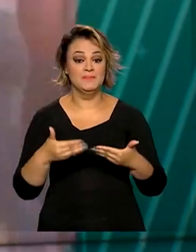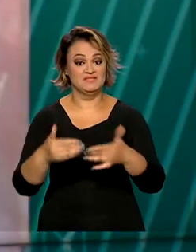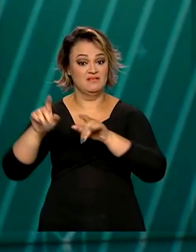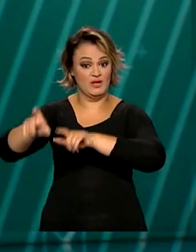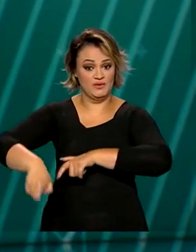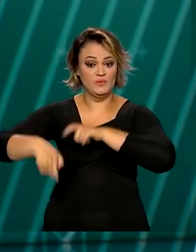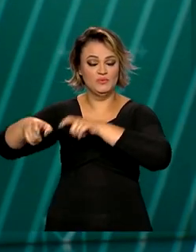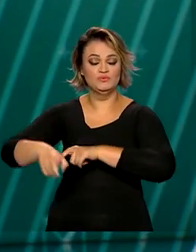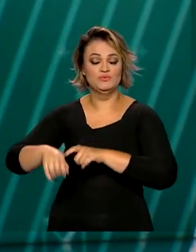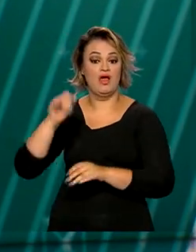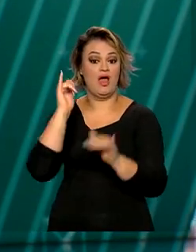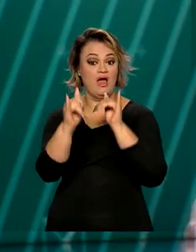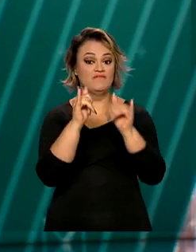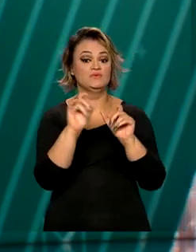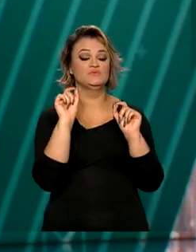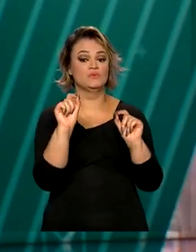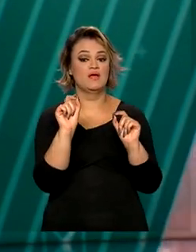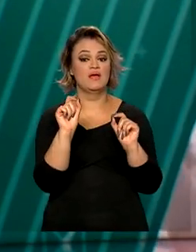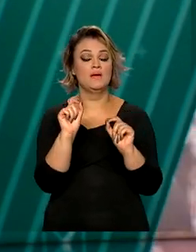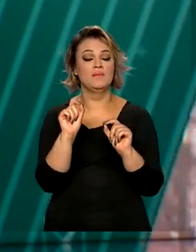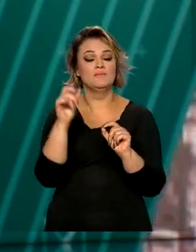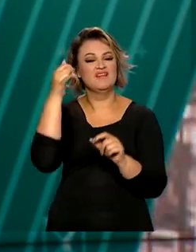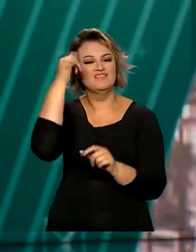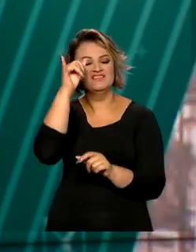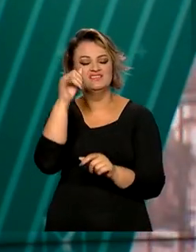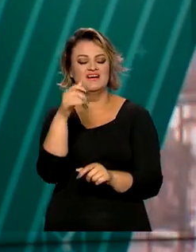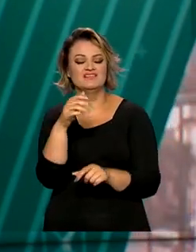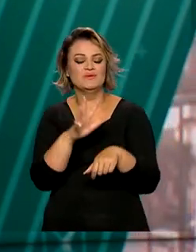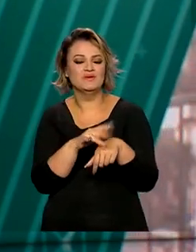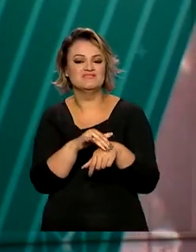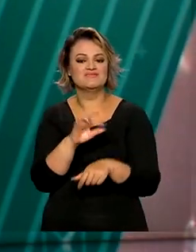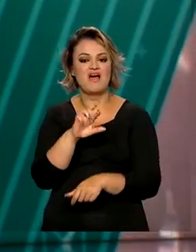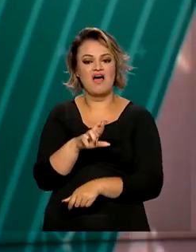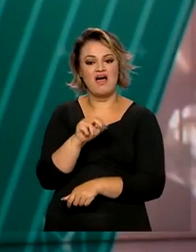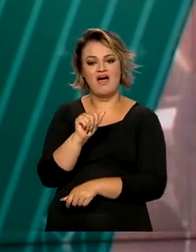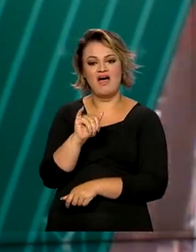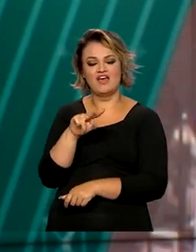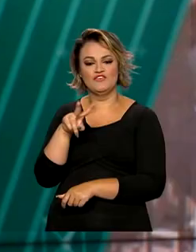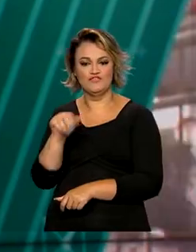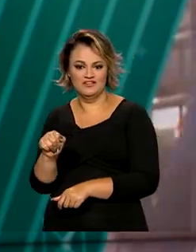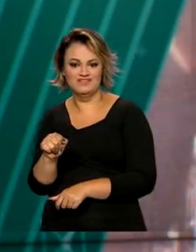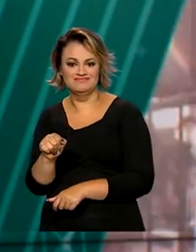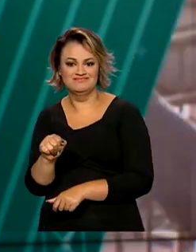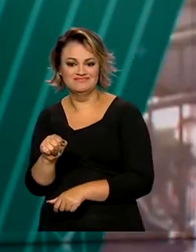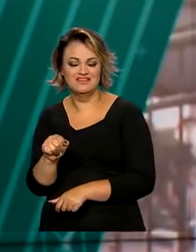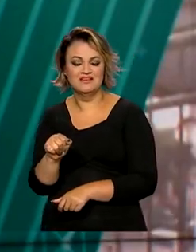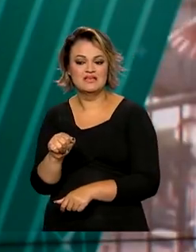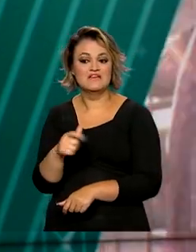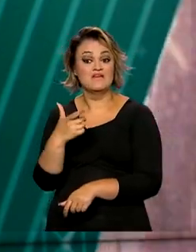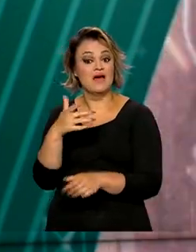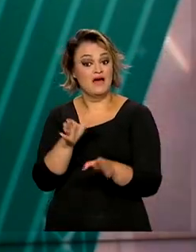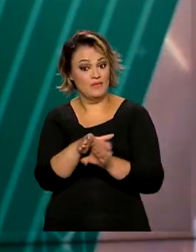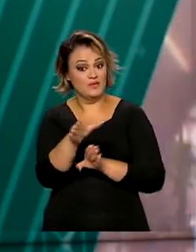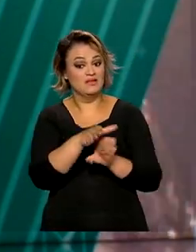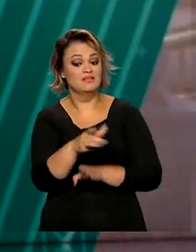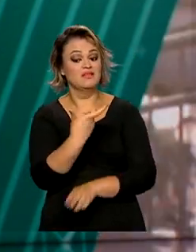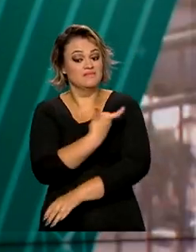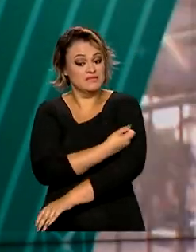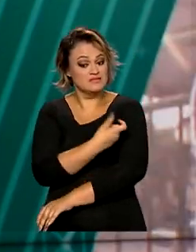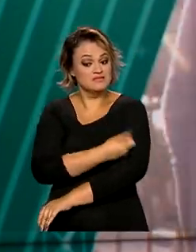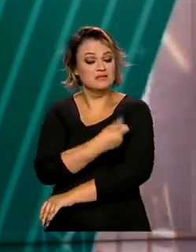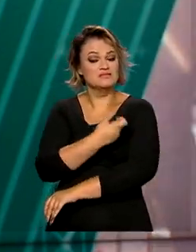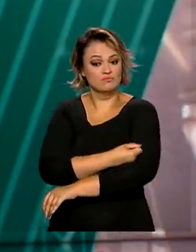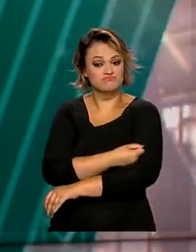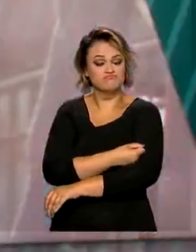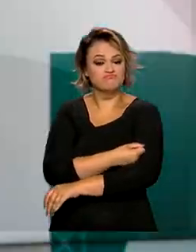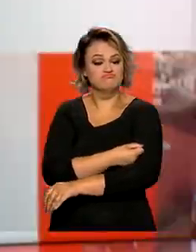Agricultura faz um alerta para diminuir a ocorrência de raiva em herbívoros. Por isso, orienta aos produtores rurais